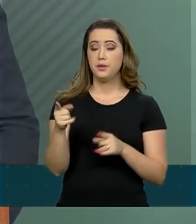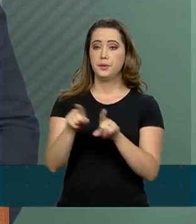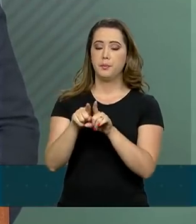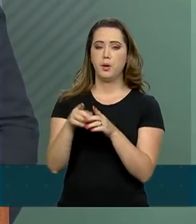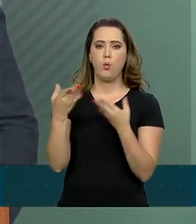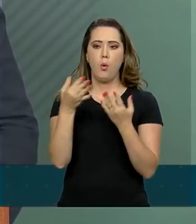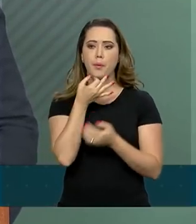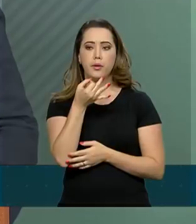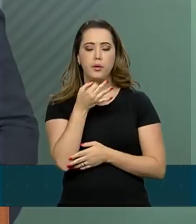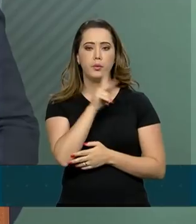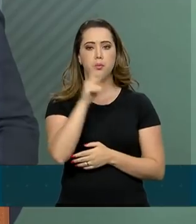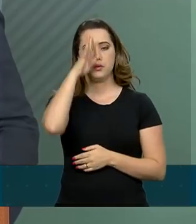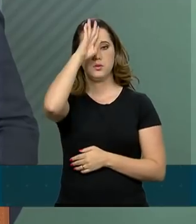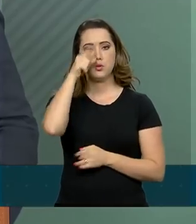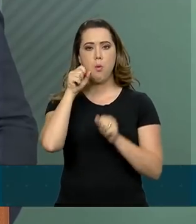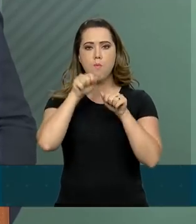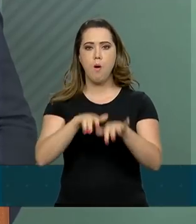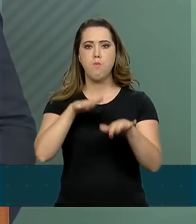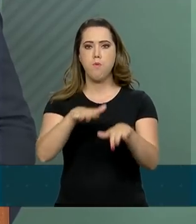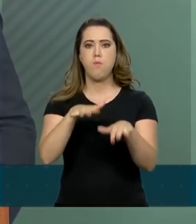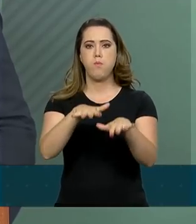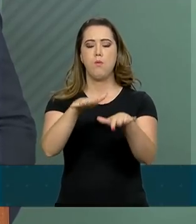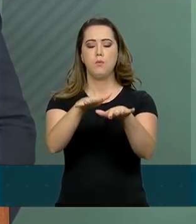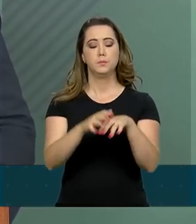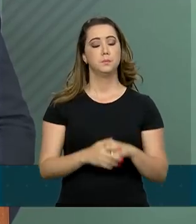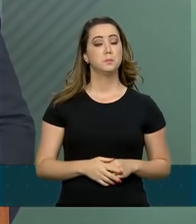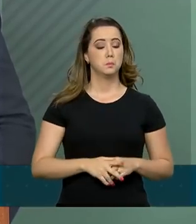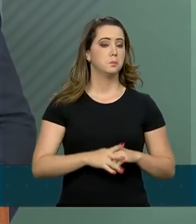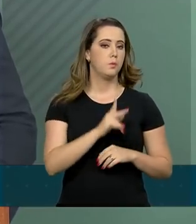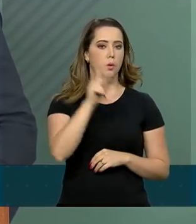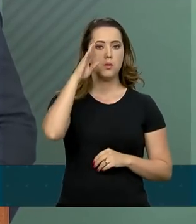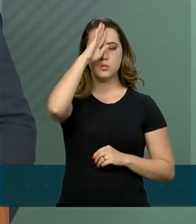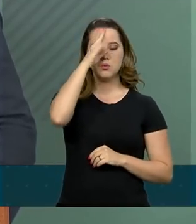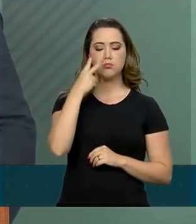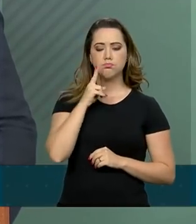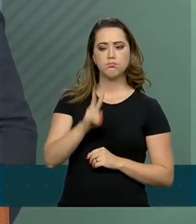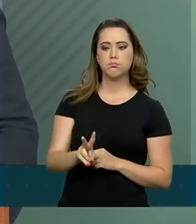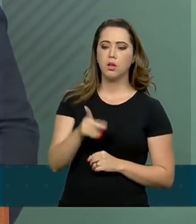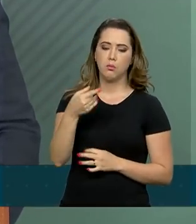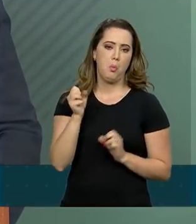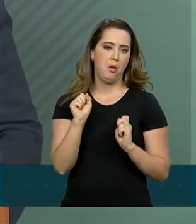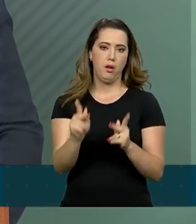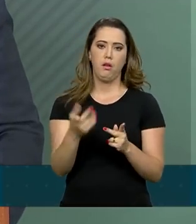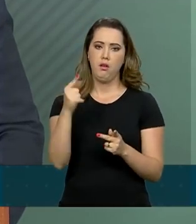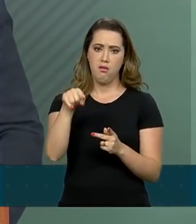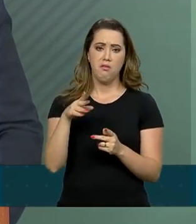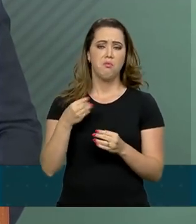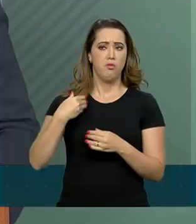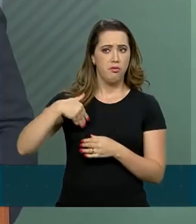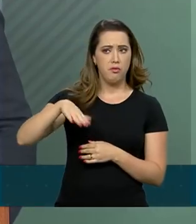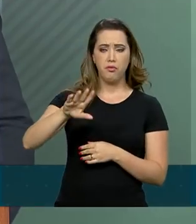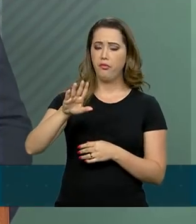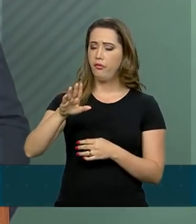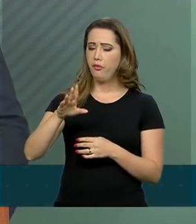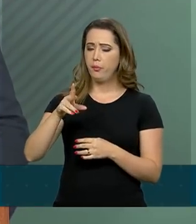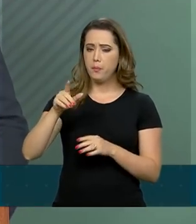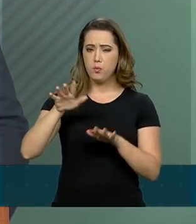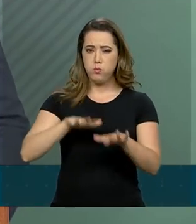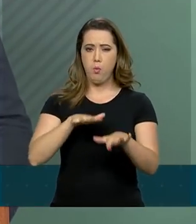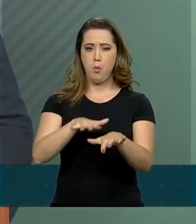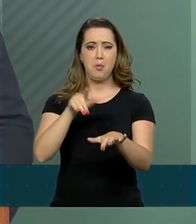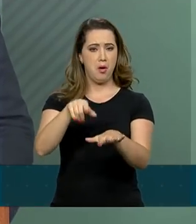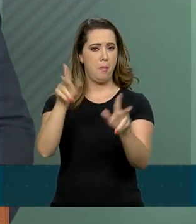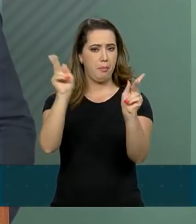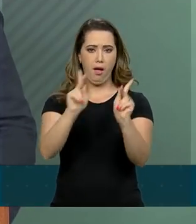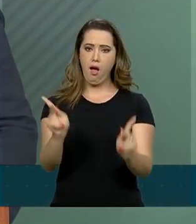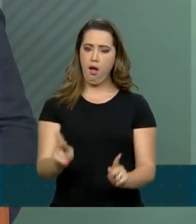que os brasileiros foram às ruas de forma espontânea e pacífica e ele vem reforçando essa ideia. Para ele,